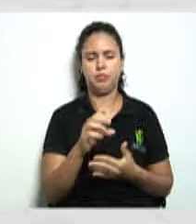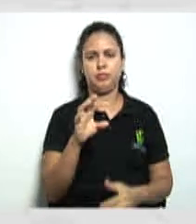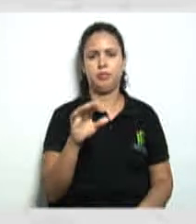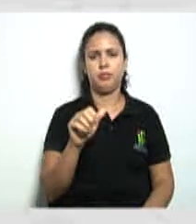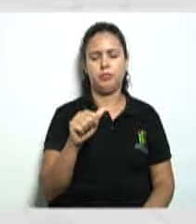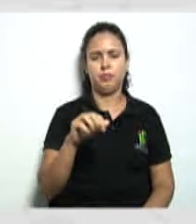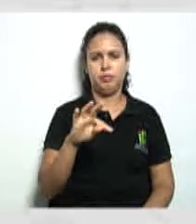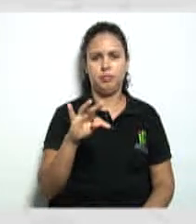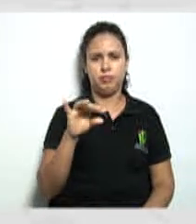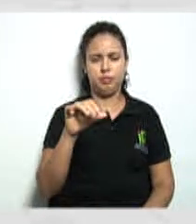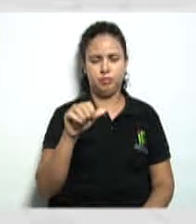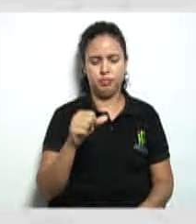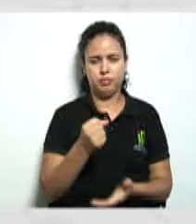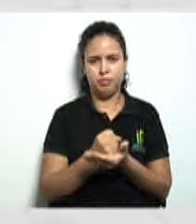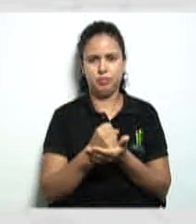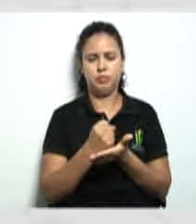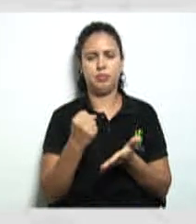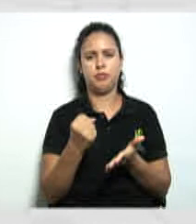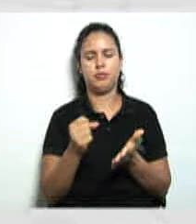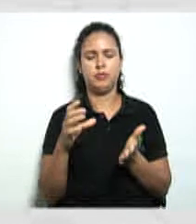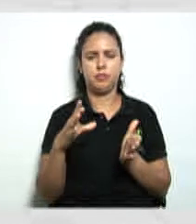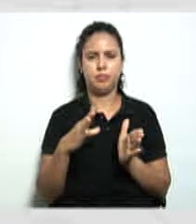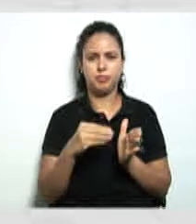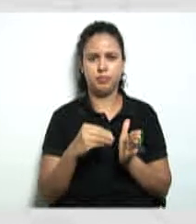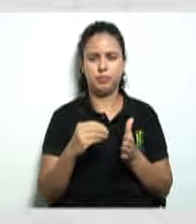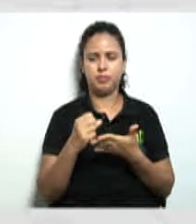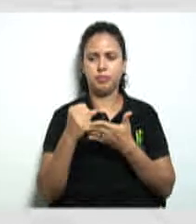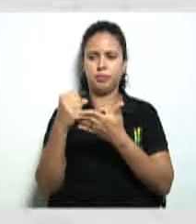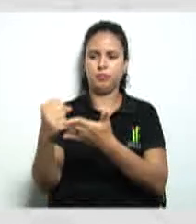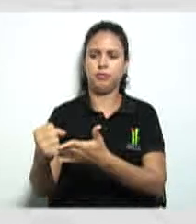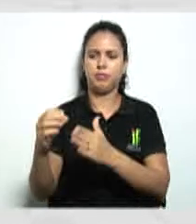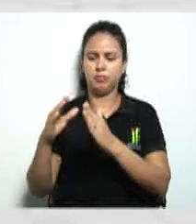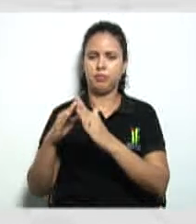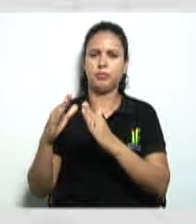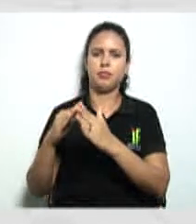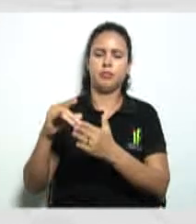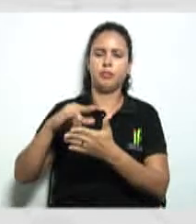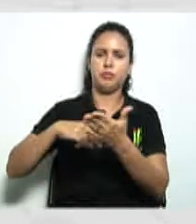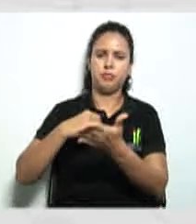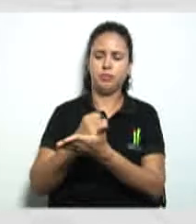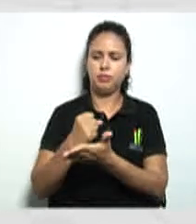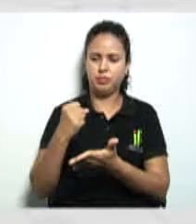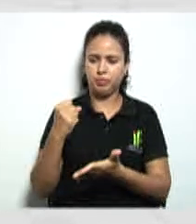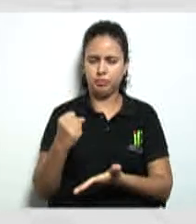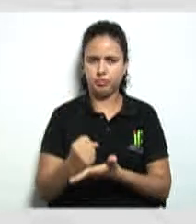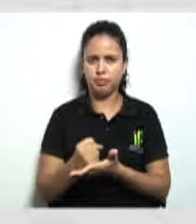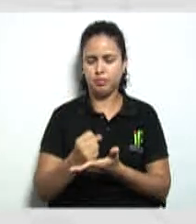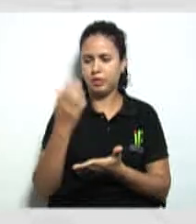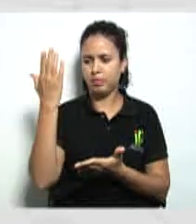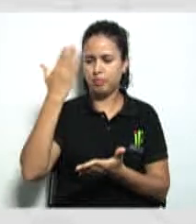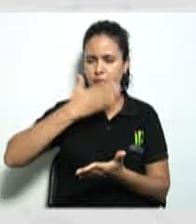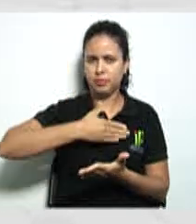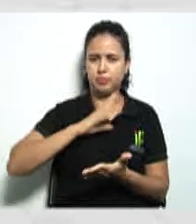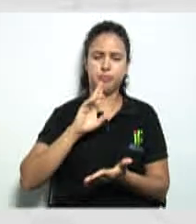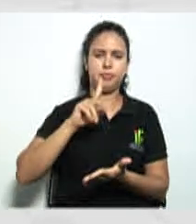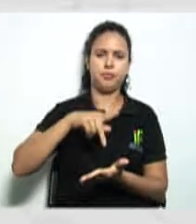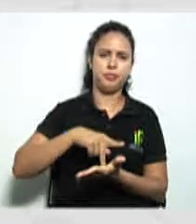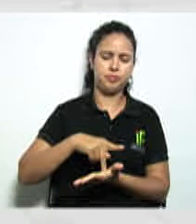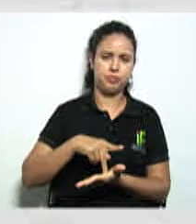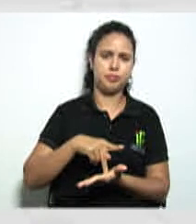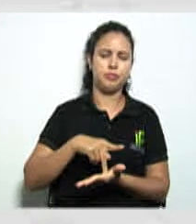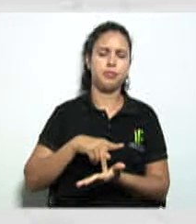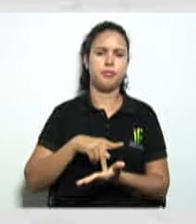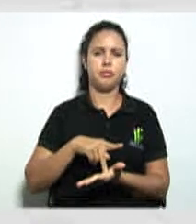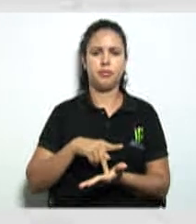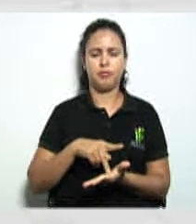que ela foi carimbada tira uma cópia dela leva para o cartório pede para o tabuleão reconhecer para fazer essa autenticação do documento e vocês vão levar